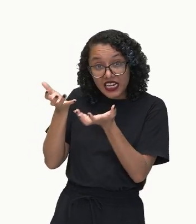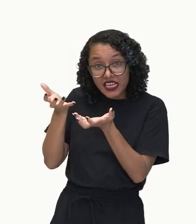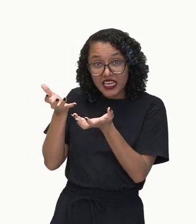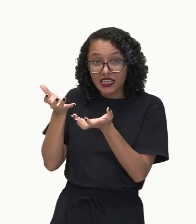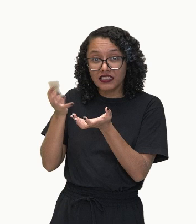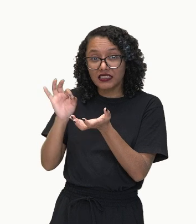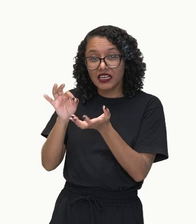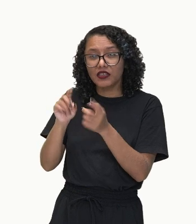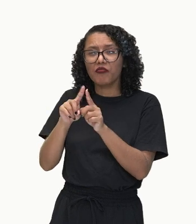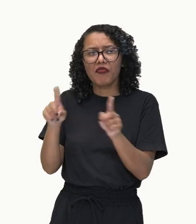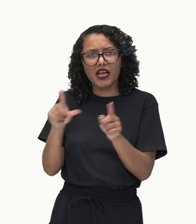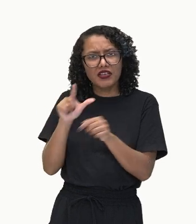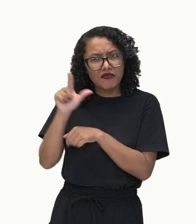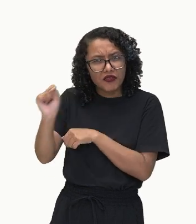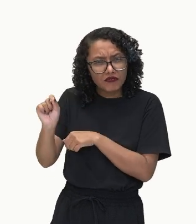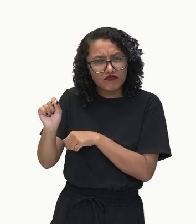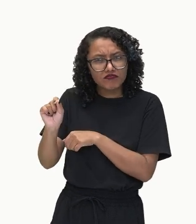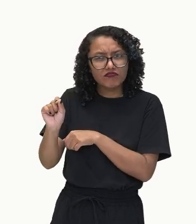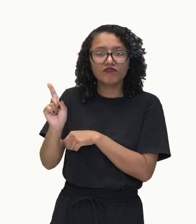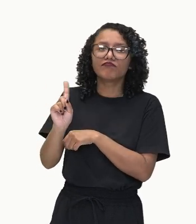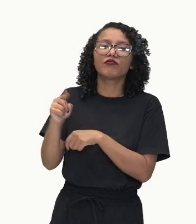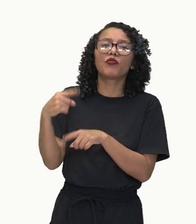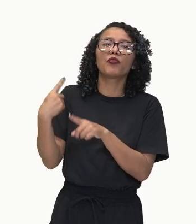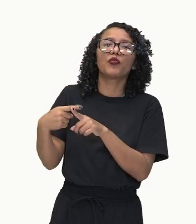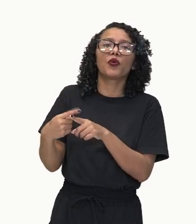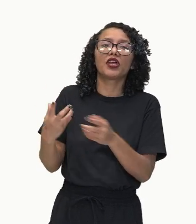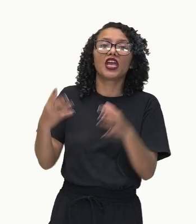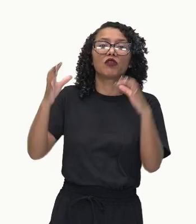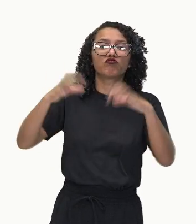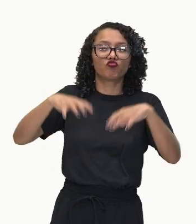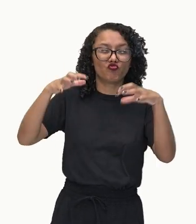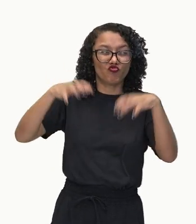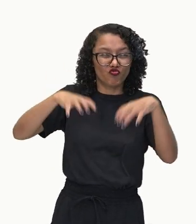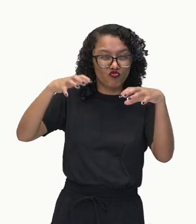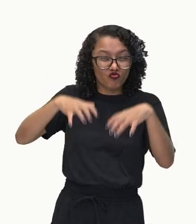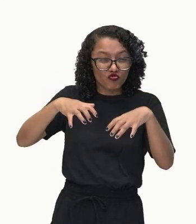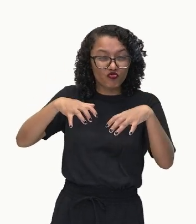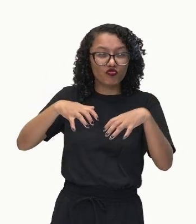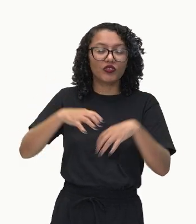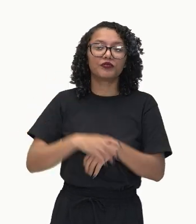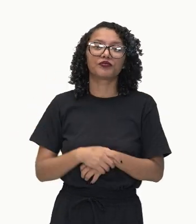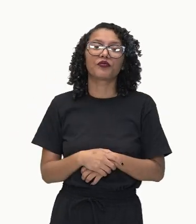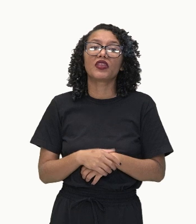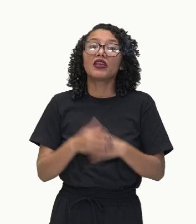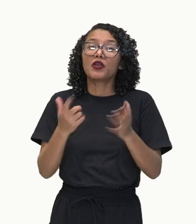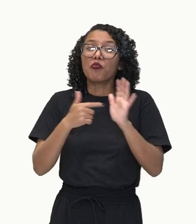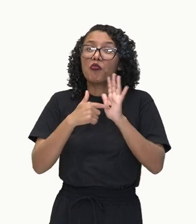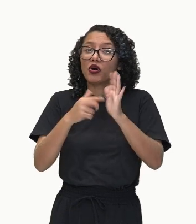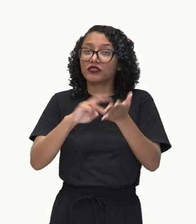Não, porque estava chovendo. Quem traz essa ideia de contrariedade é o porém. Porém.